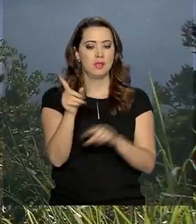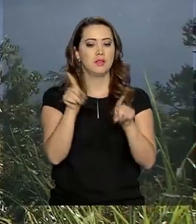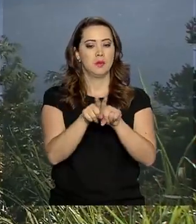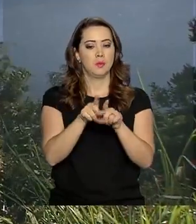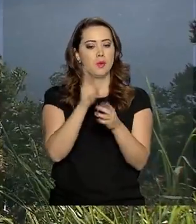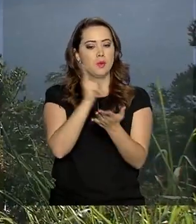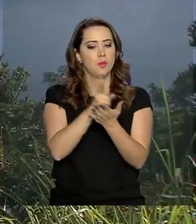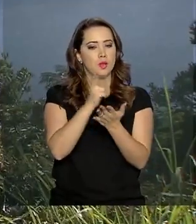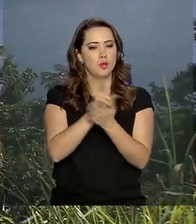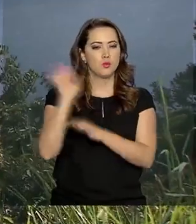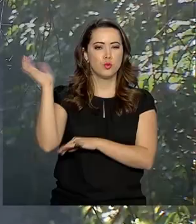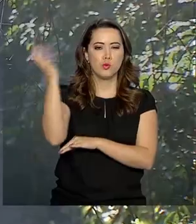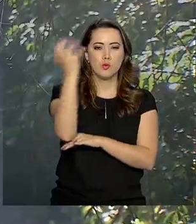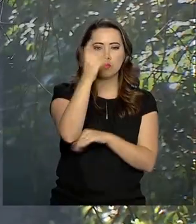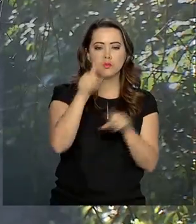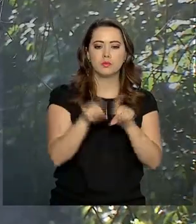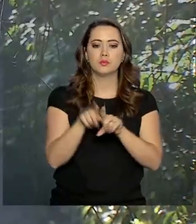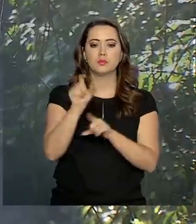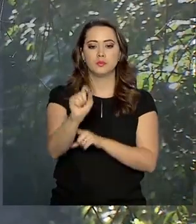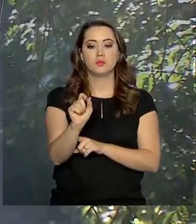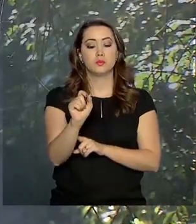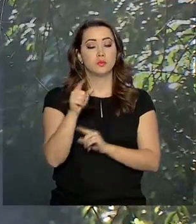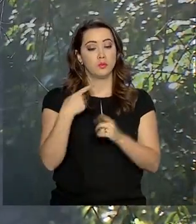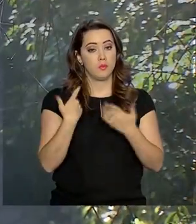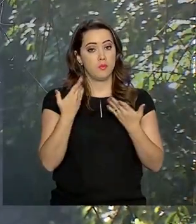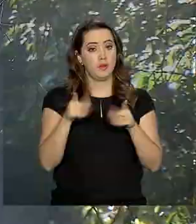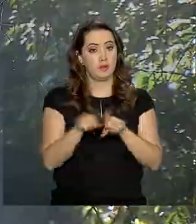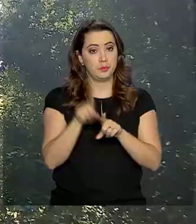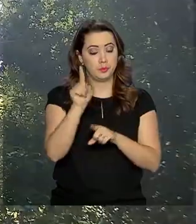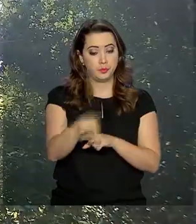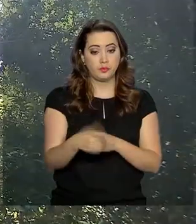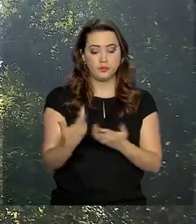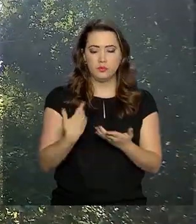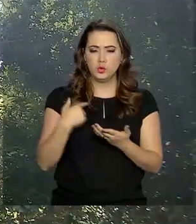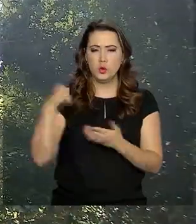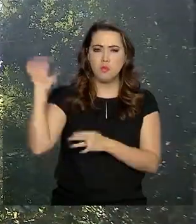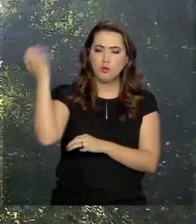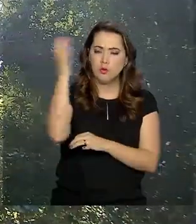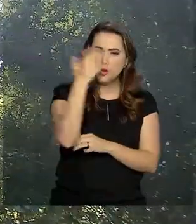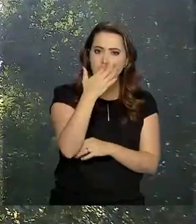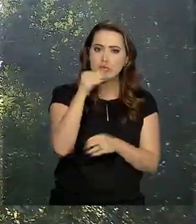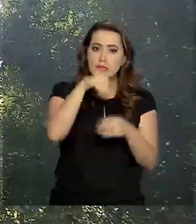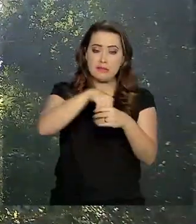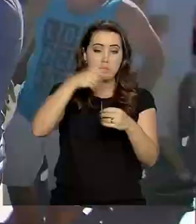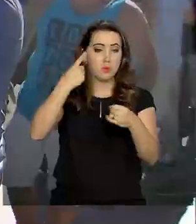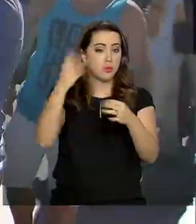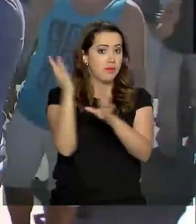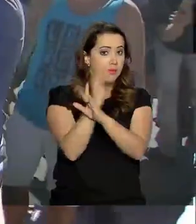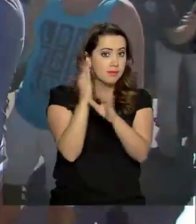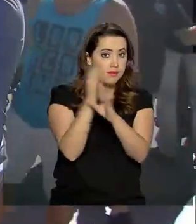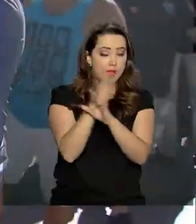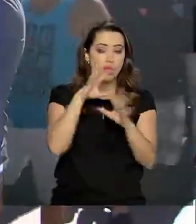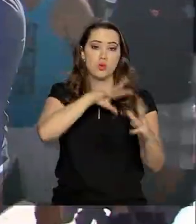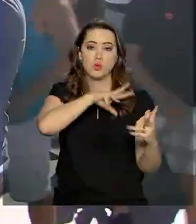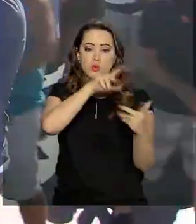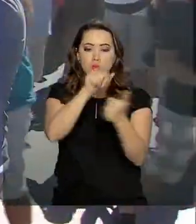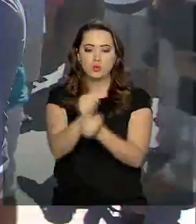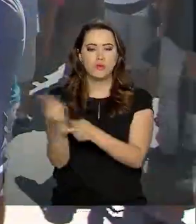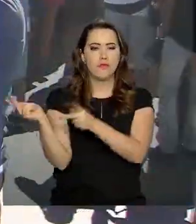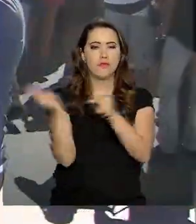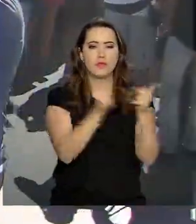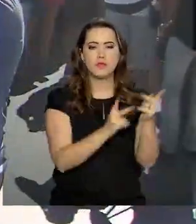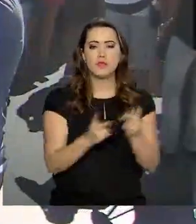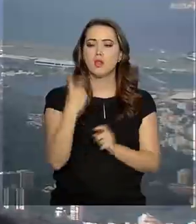fica a Floresta da Tijuca, a maior floresta urbana do mundo. Atrações que no ano passado foram visitadas por cerca